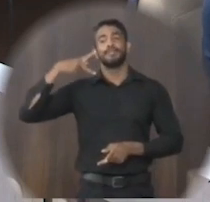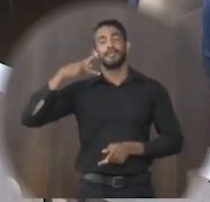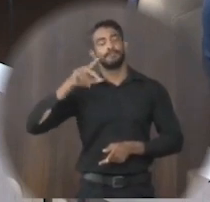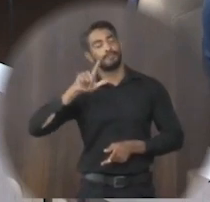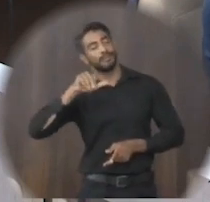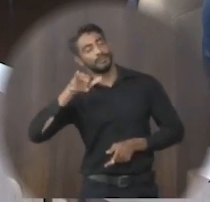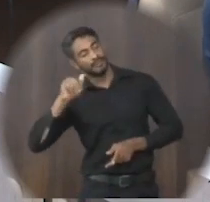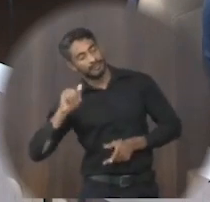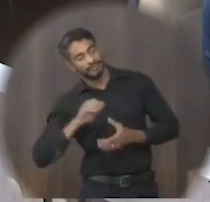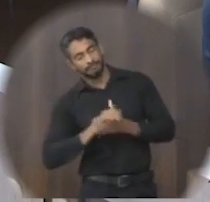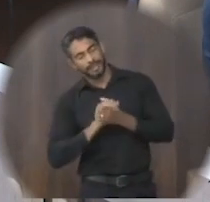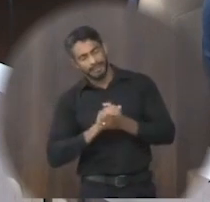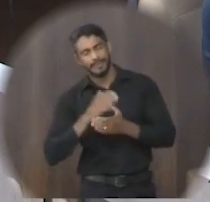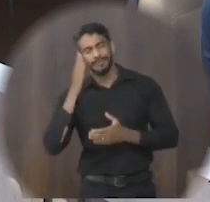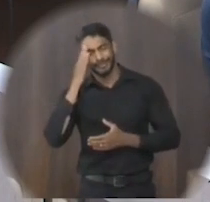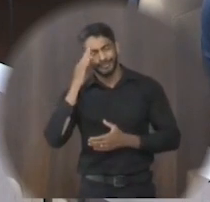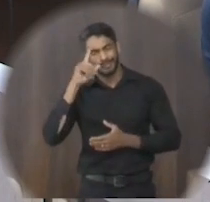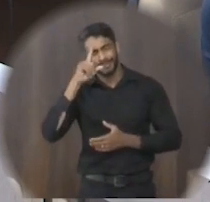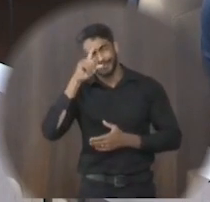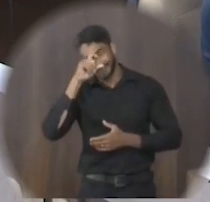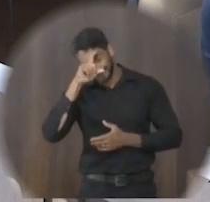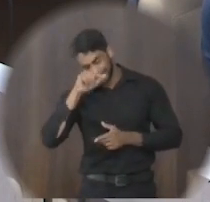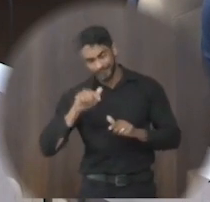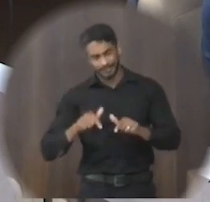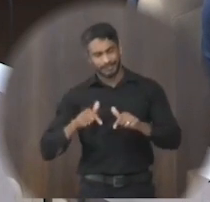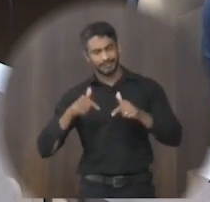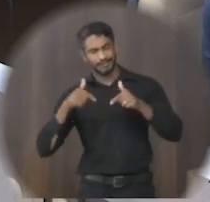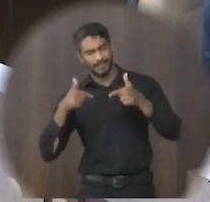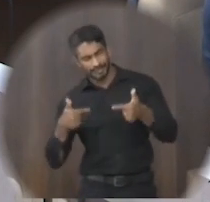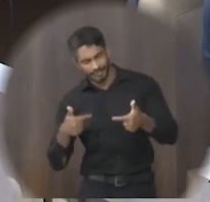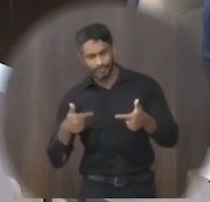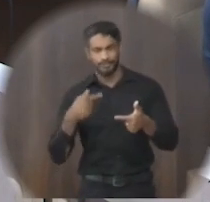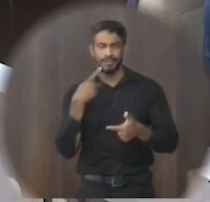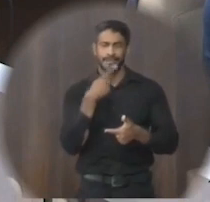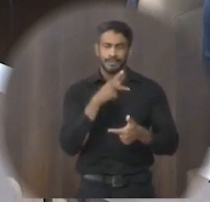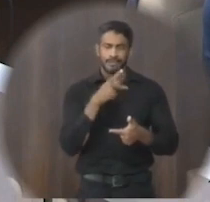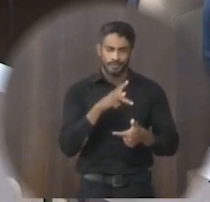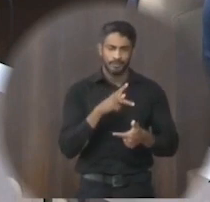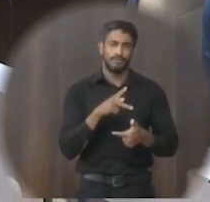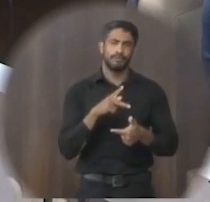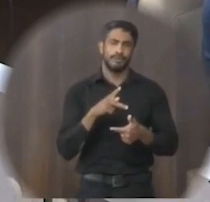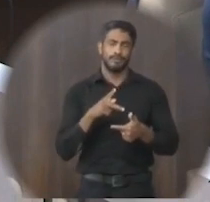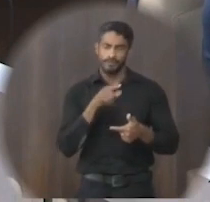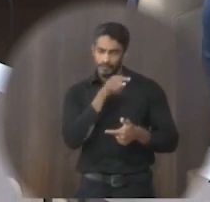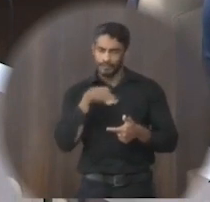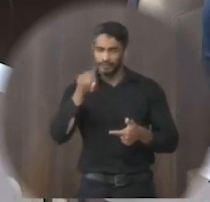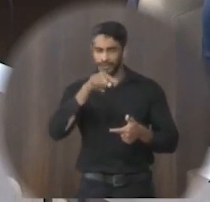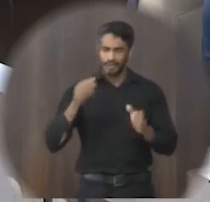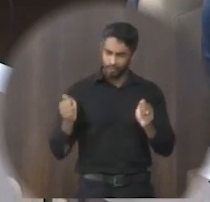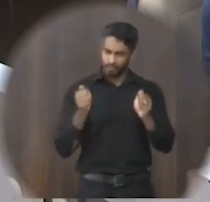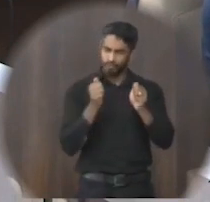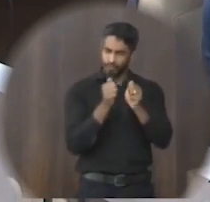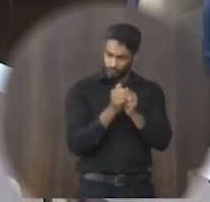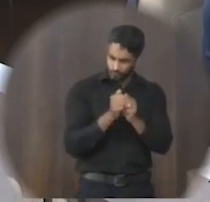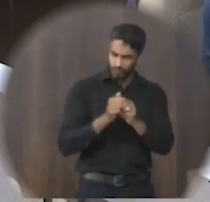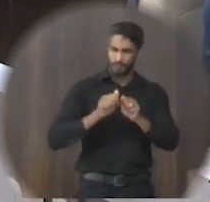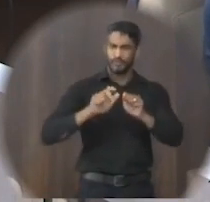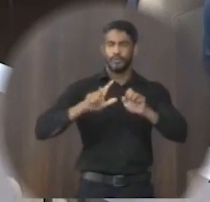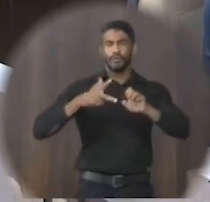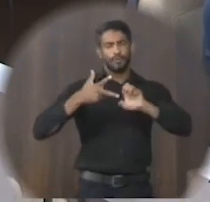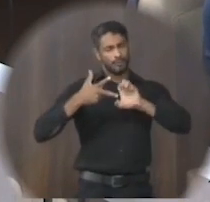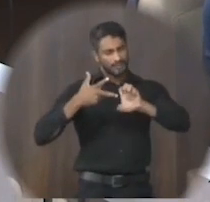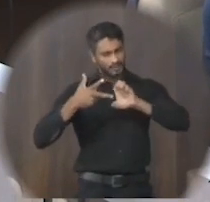Eu sei que é difícil essa luta sua, principalmente lá no início, né? E que vocês, junto com a gente, com o executivo e o judiciário,